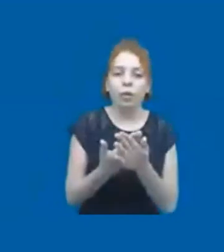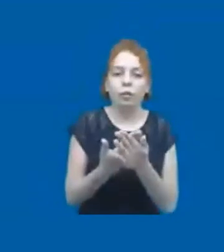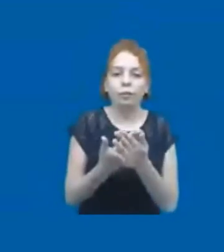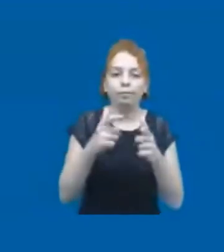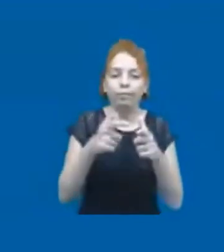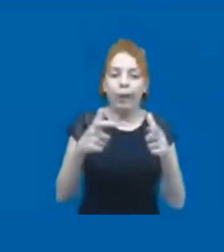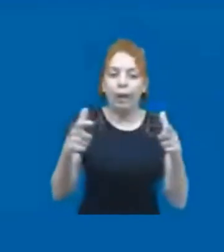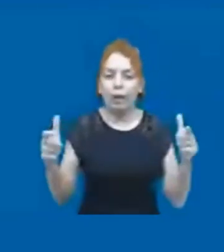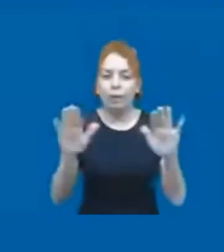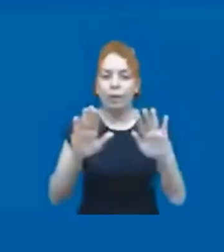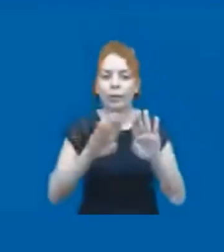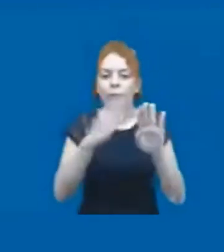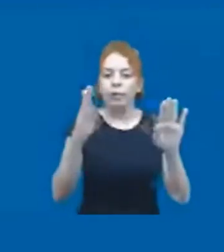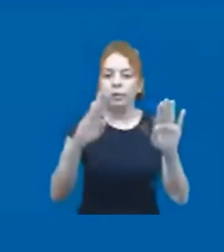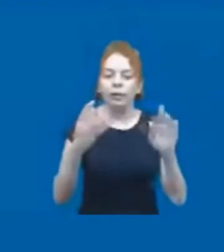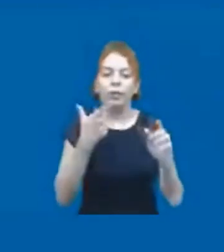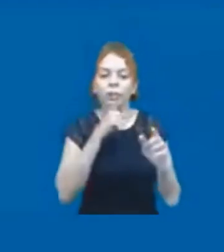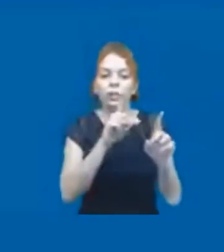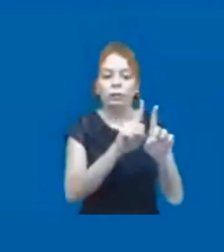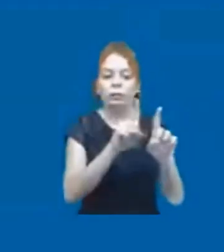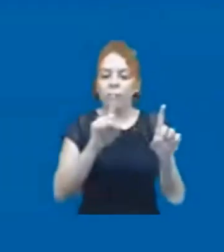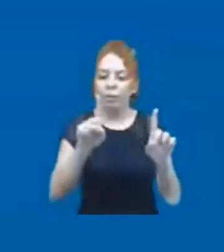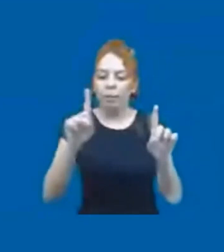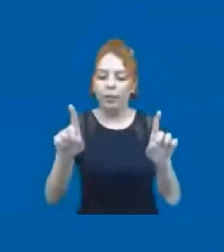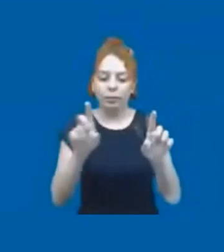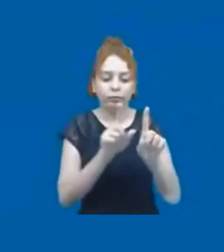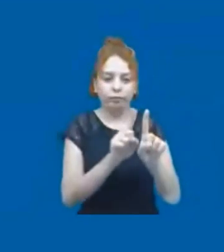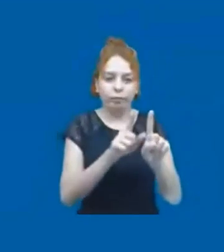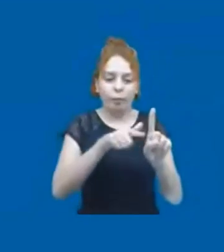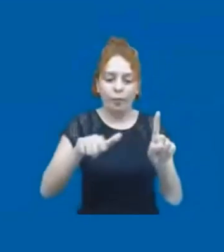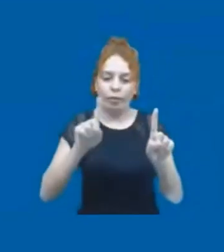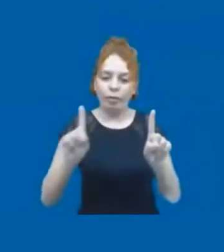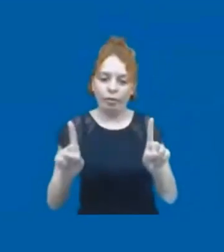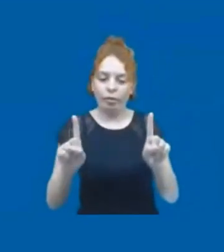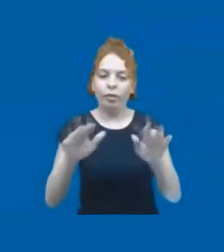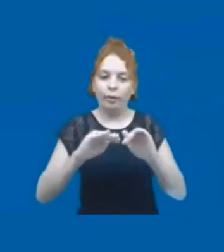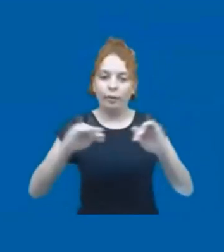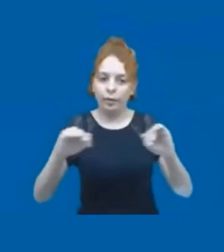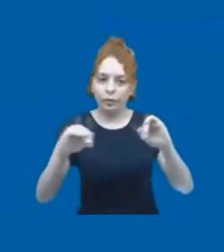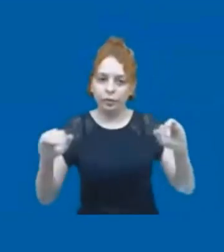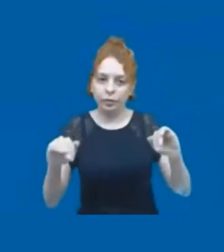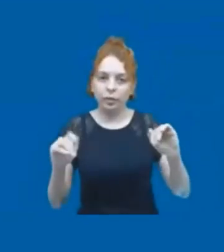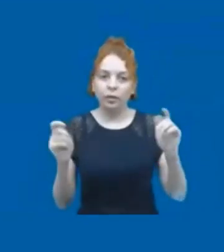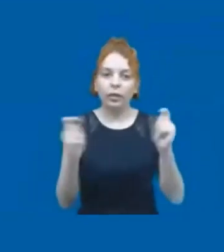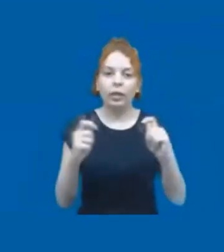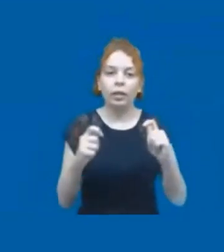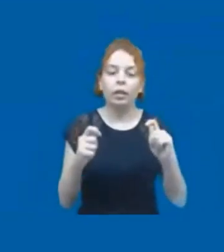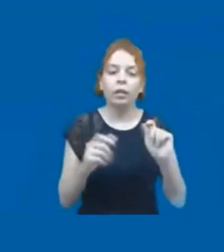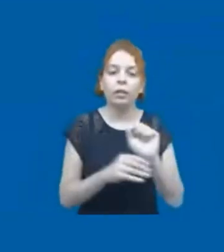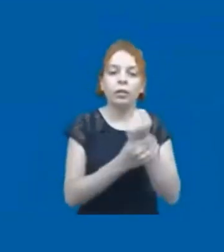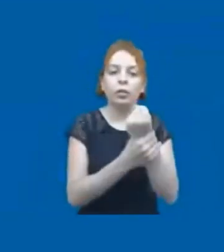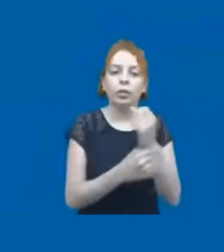arejada, que tenha maior distanciamento social entre as crianças, entre os jovens, que possam adotar protocolos